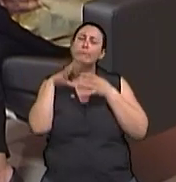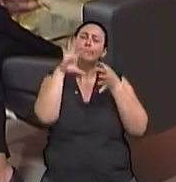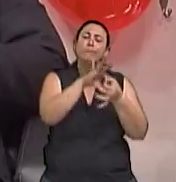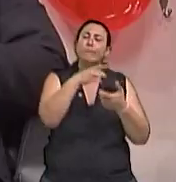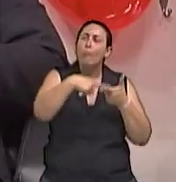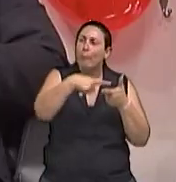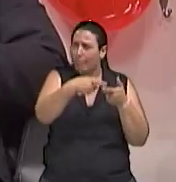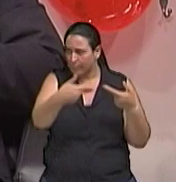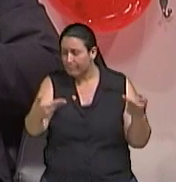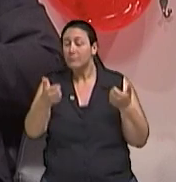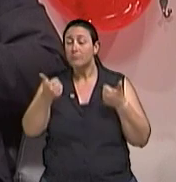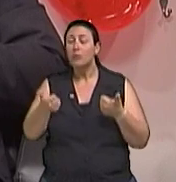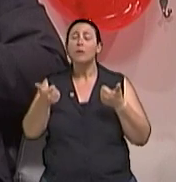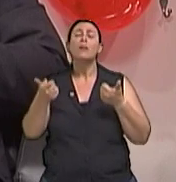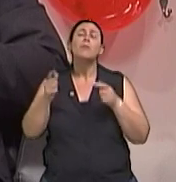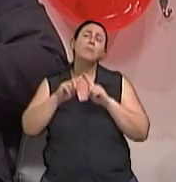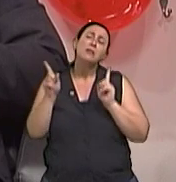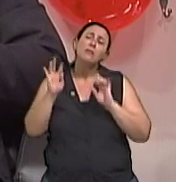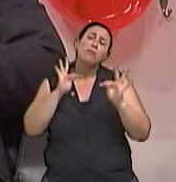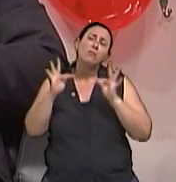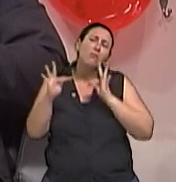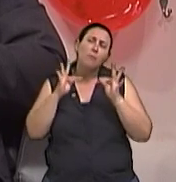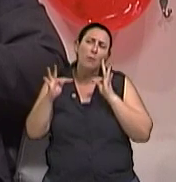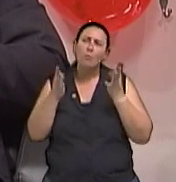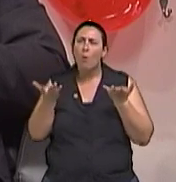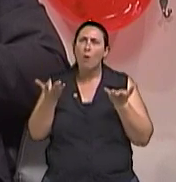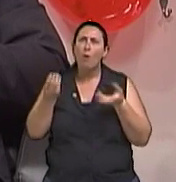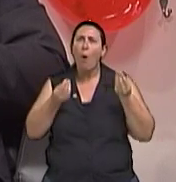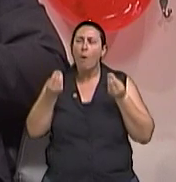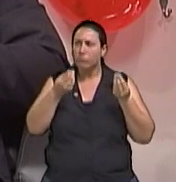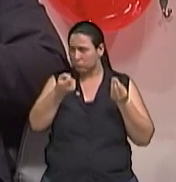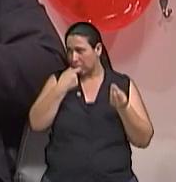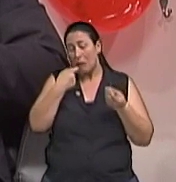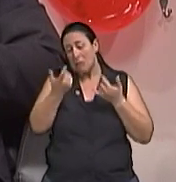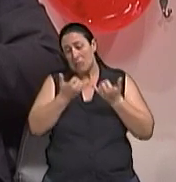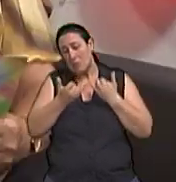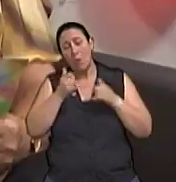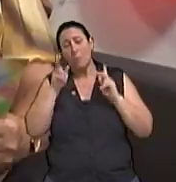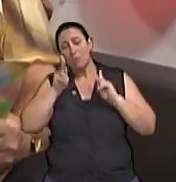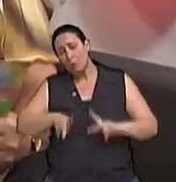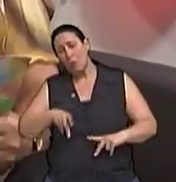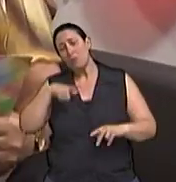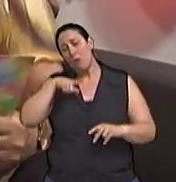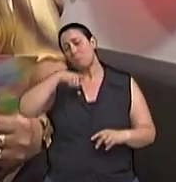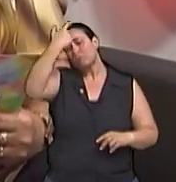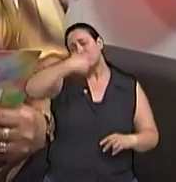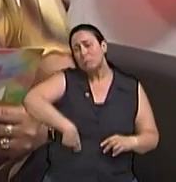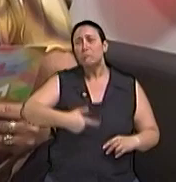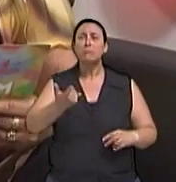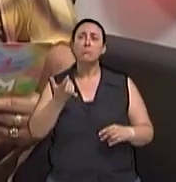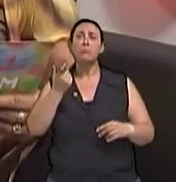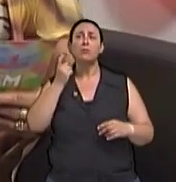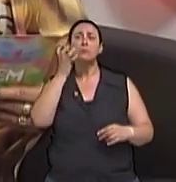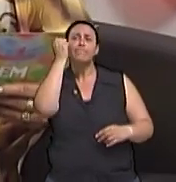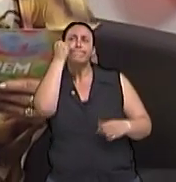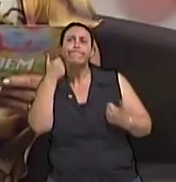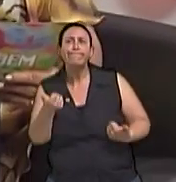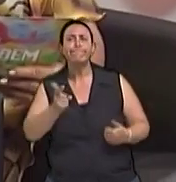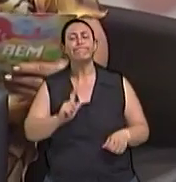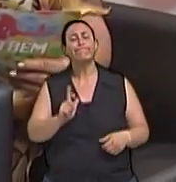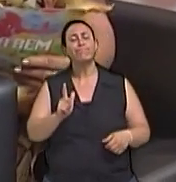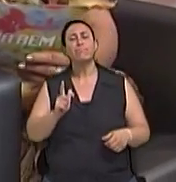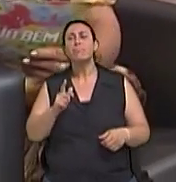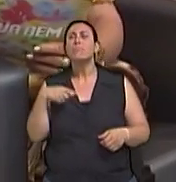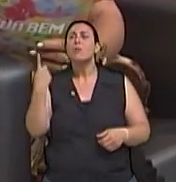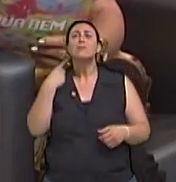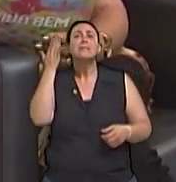questão do tratamento, sem a gente saber se a insônia ou da automedicação, então não se fala, mas do tratamento, da